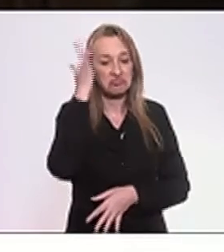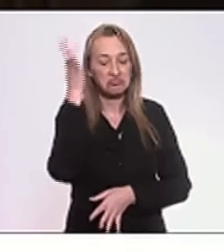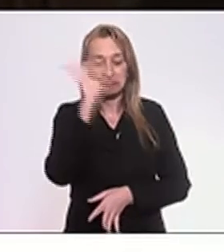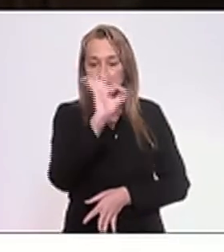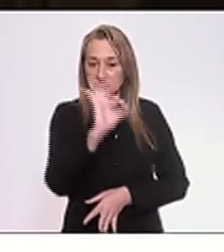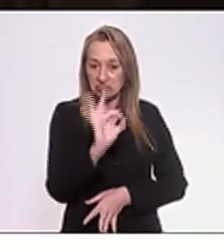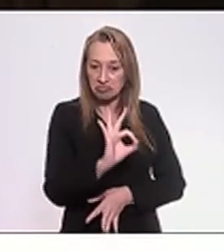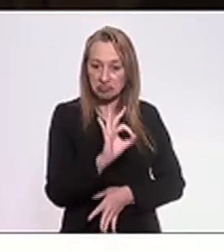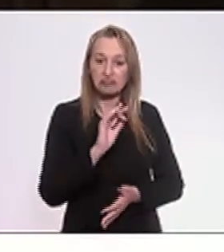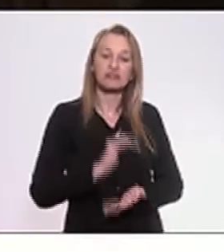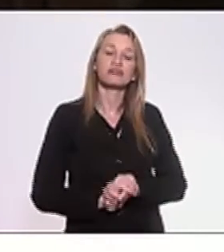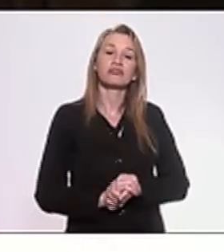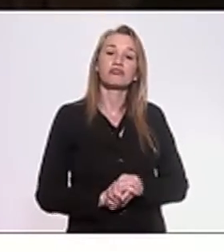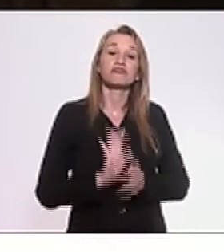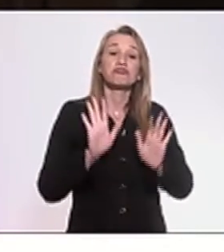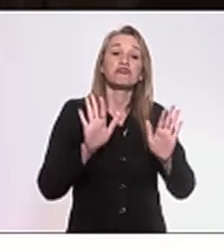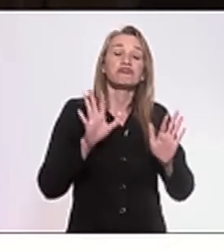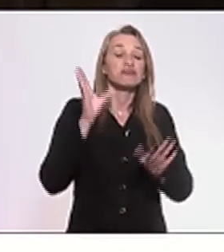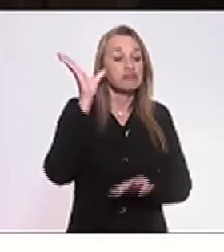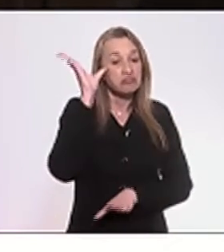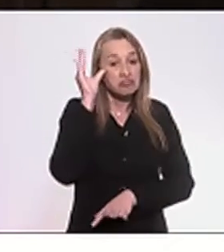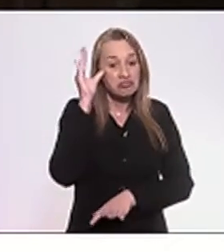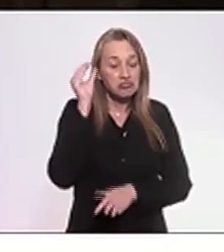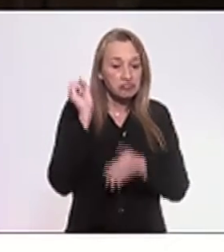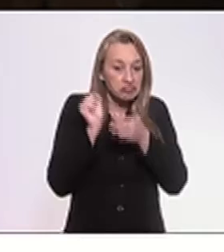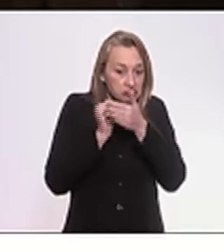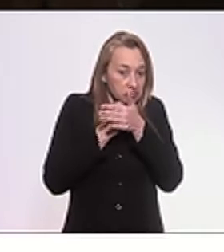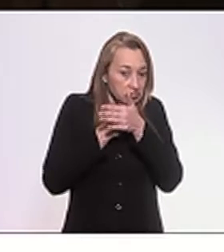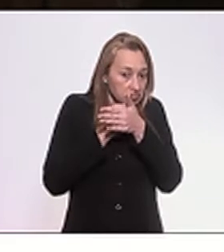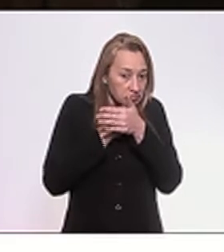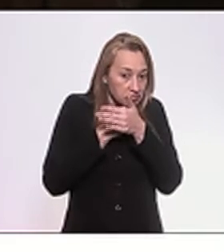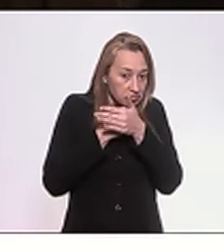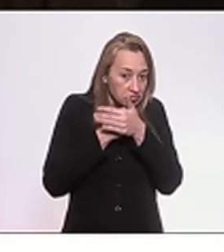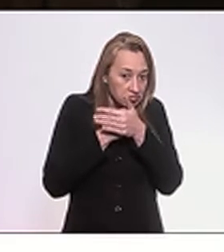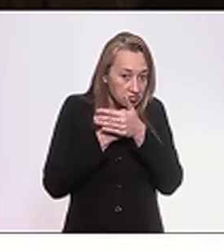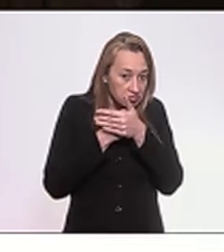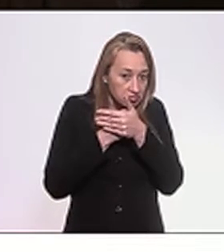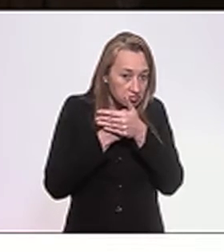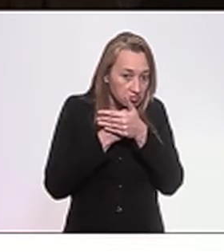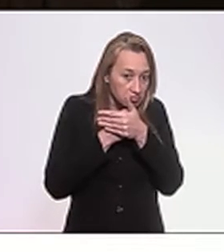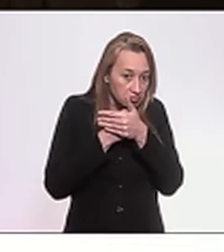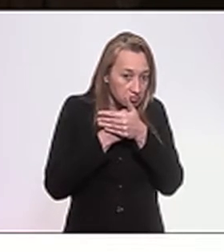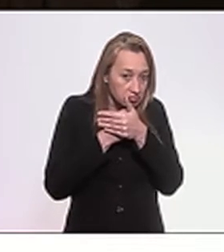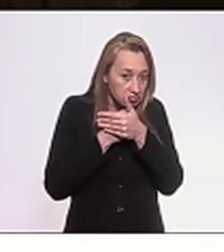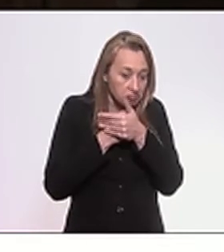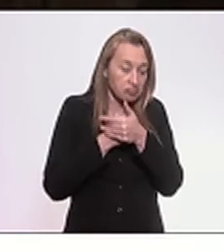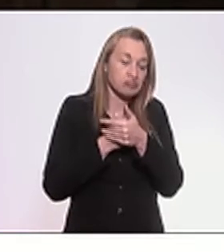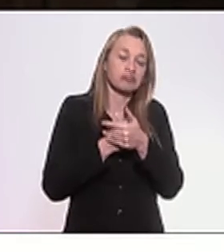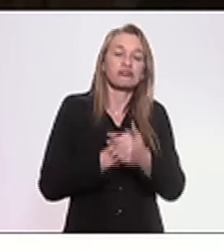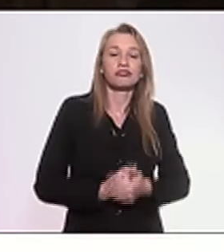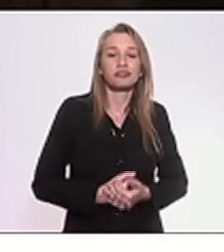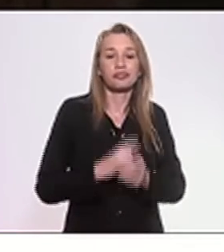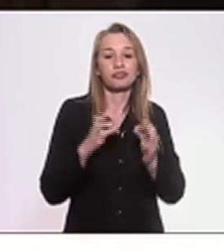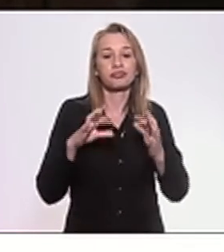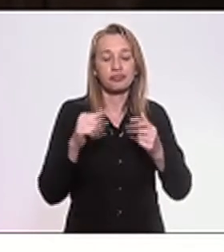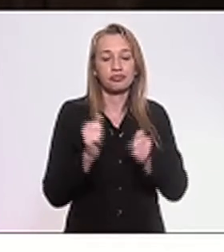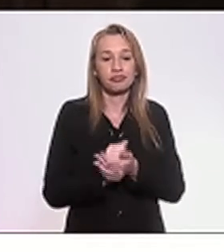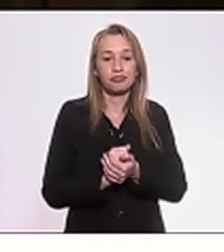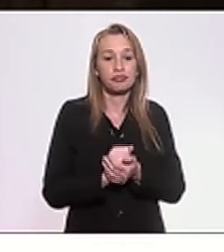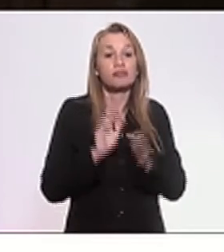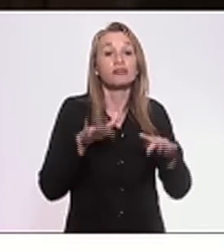que interesses se escondem atrás desses reclamos. Quando